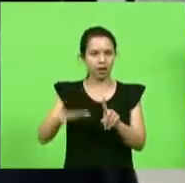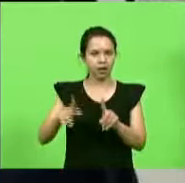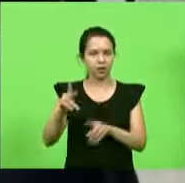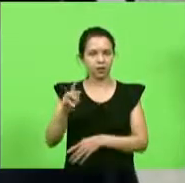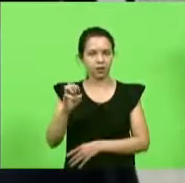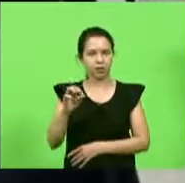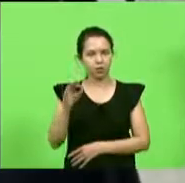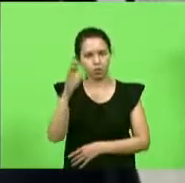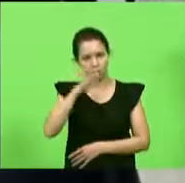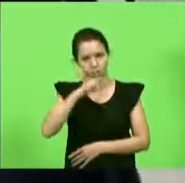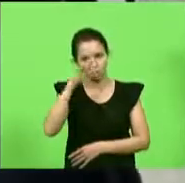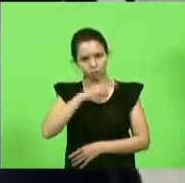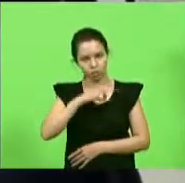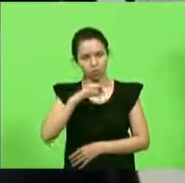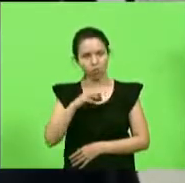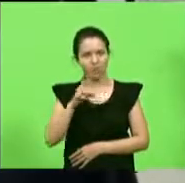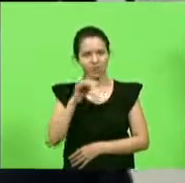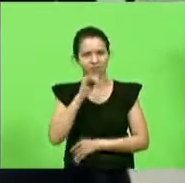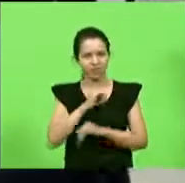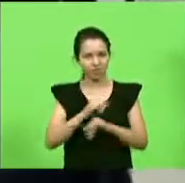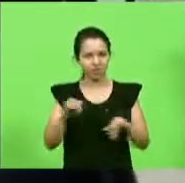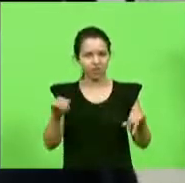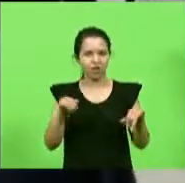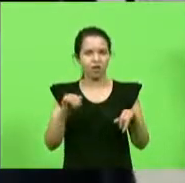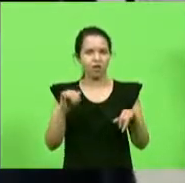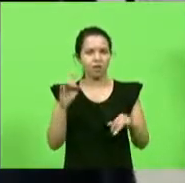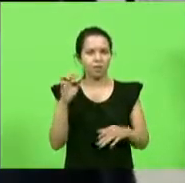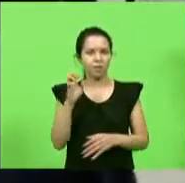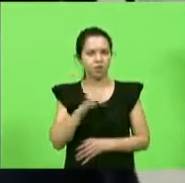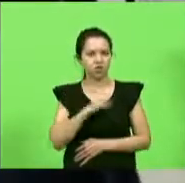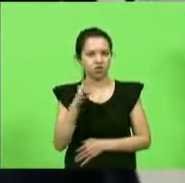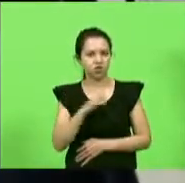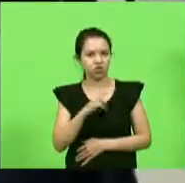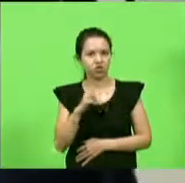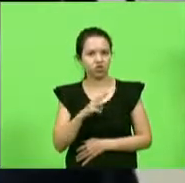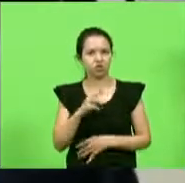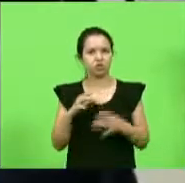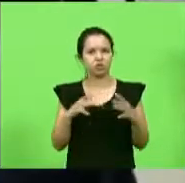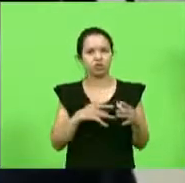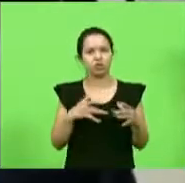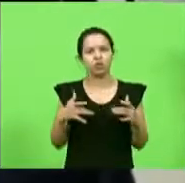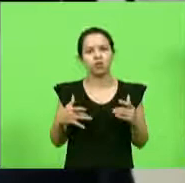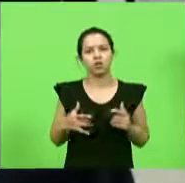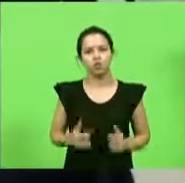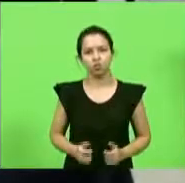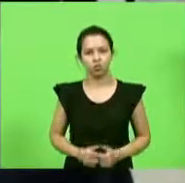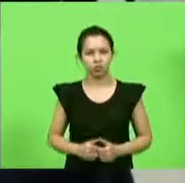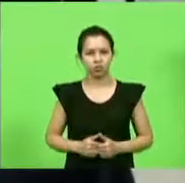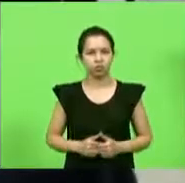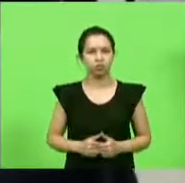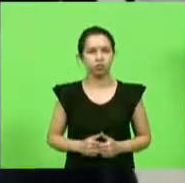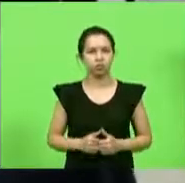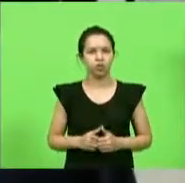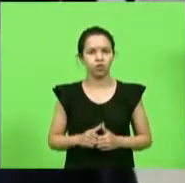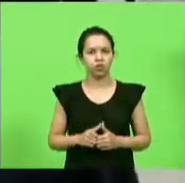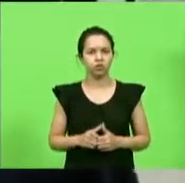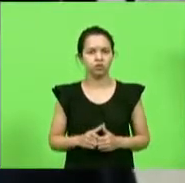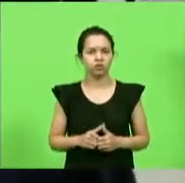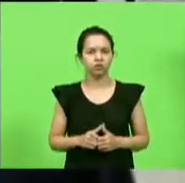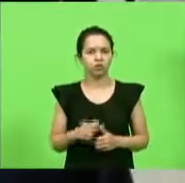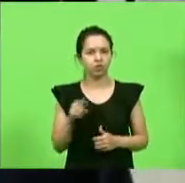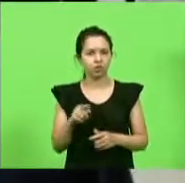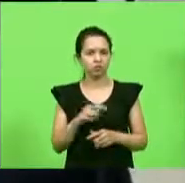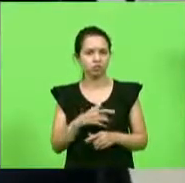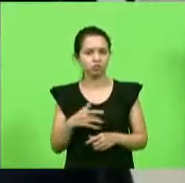fitossanitária nacional uma uma uma situação que demandaria uma barreira barreiras